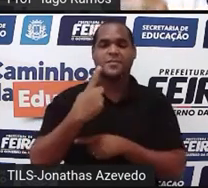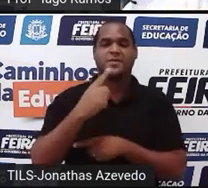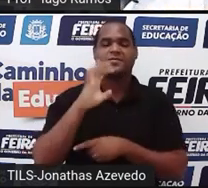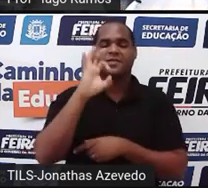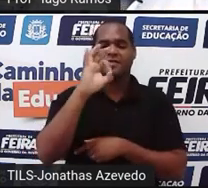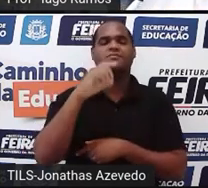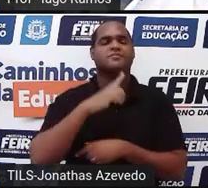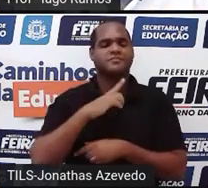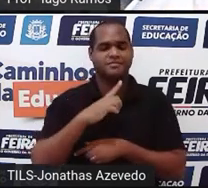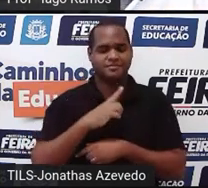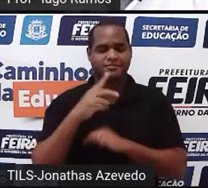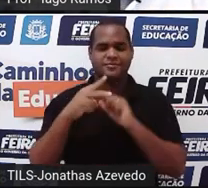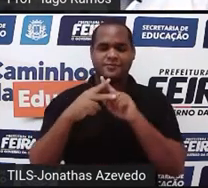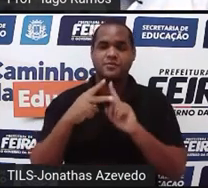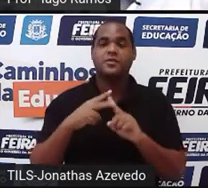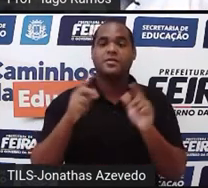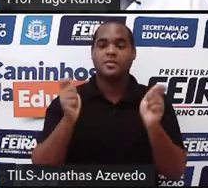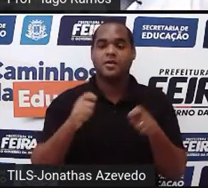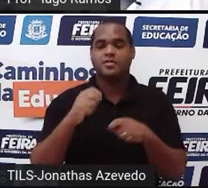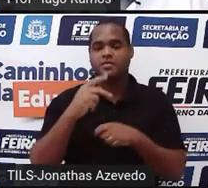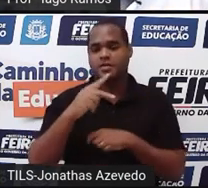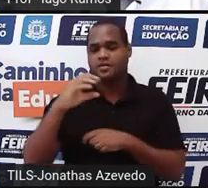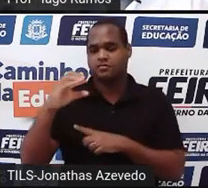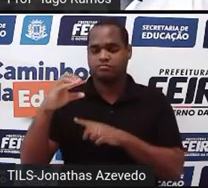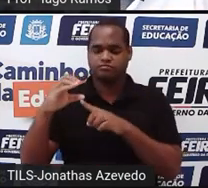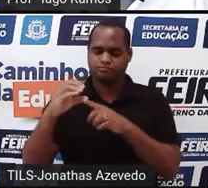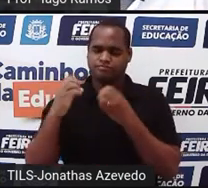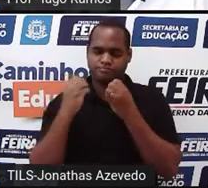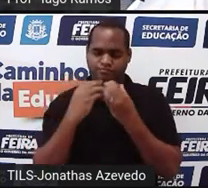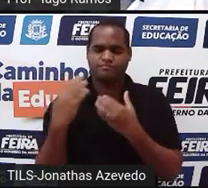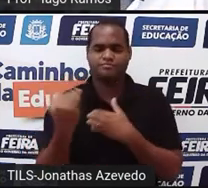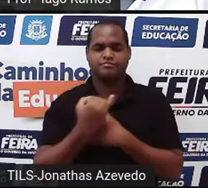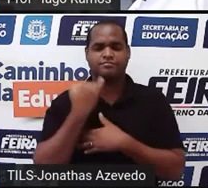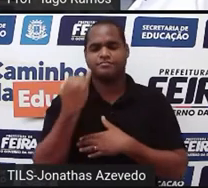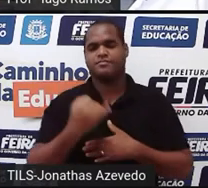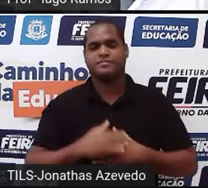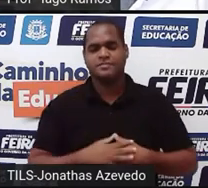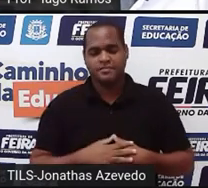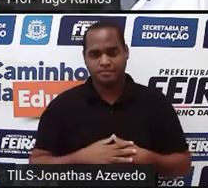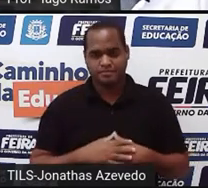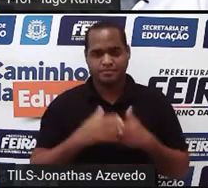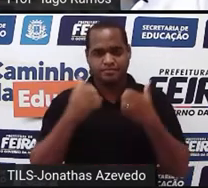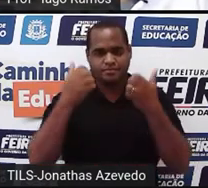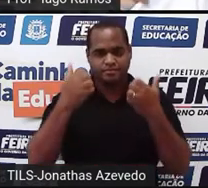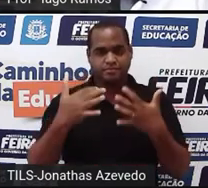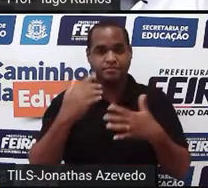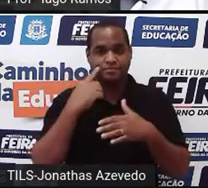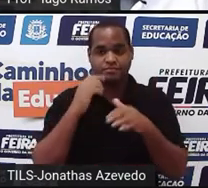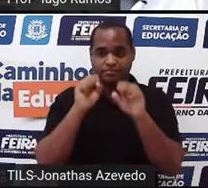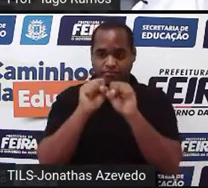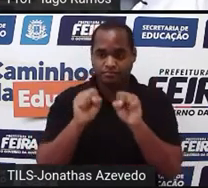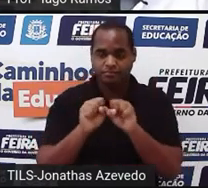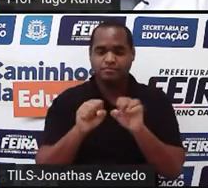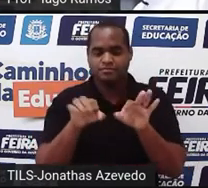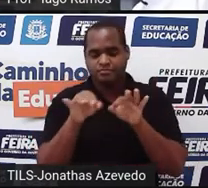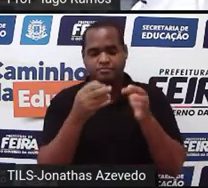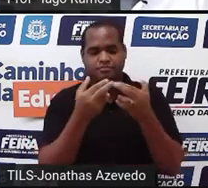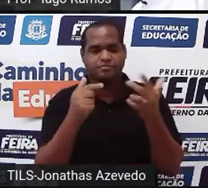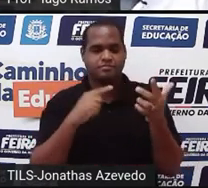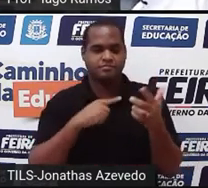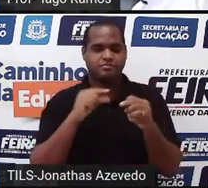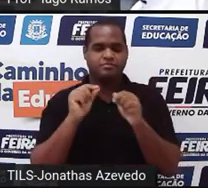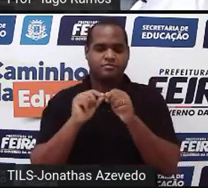com duas incógnitas no plano cartesiano. E um sistema como esse que a gente acabou de resolver,